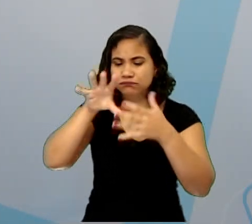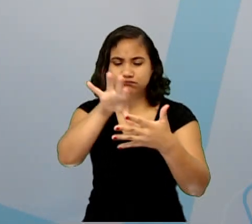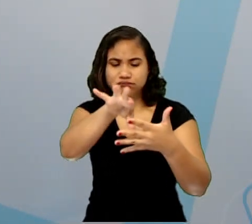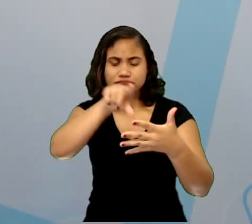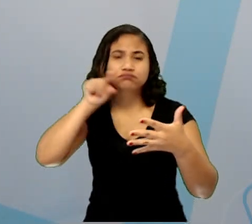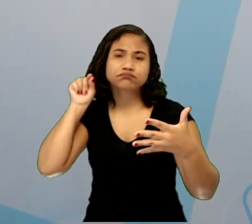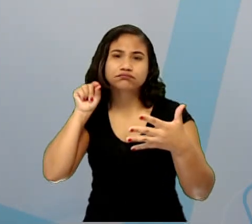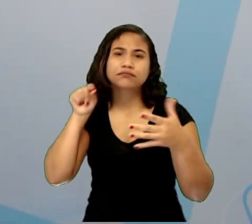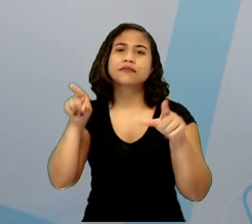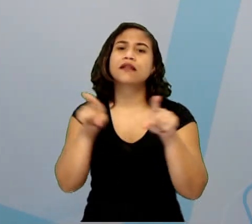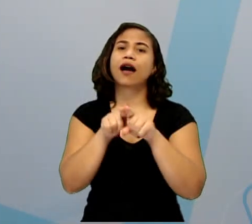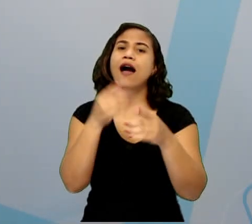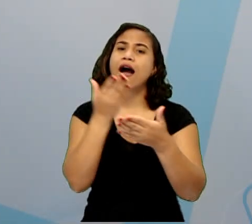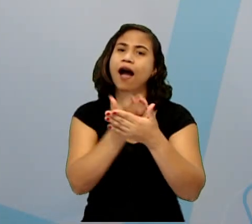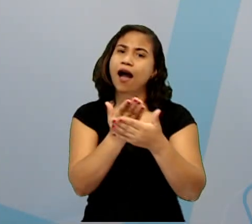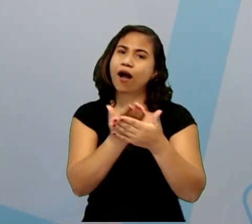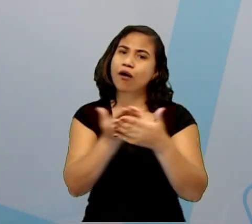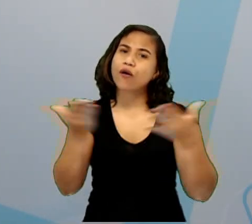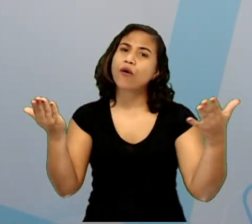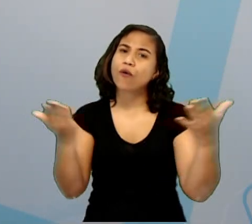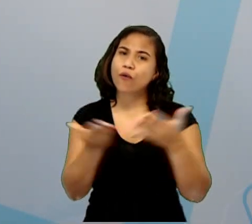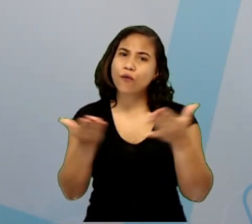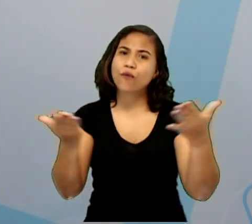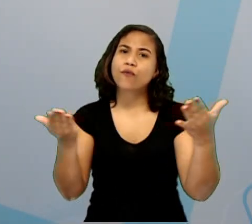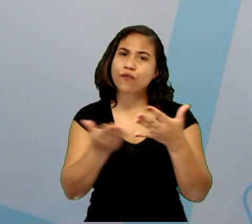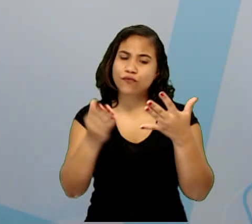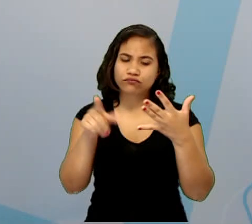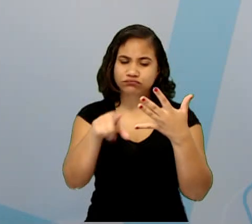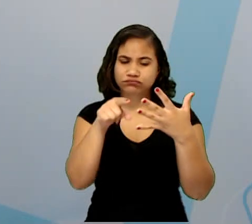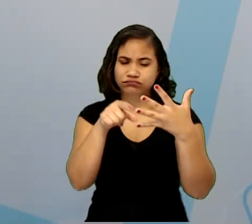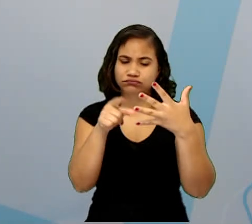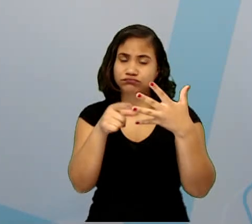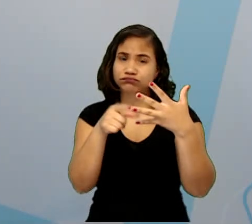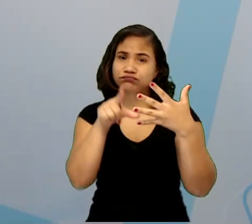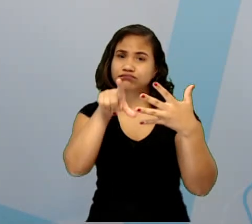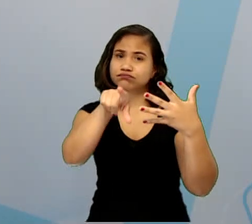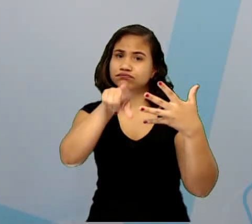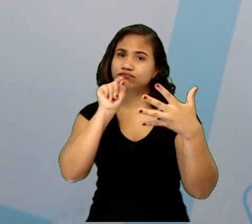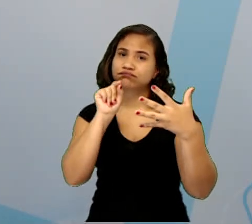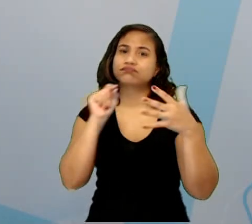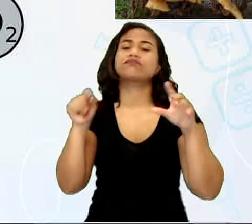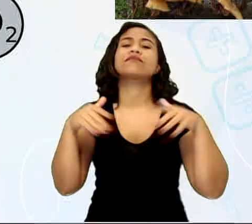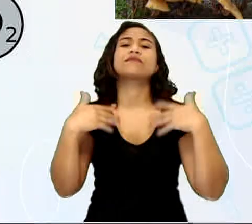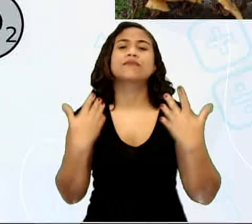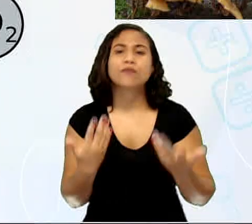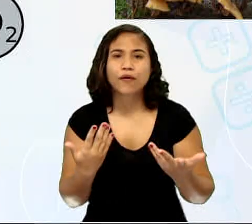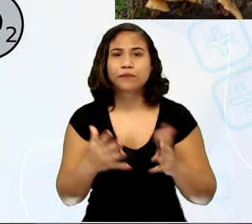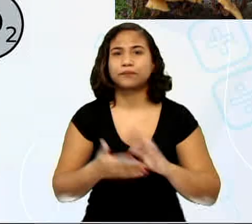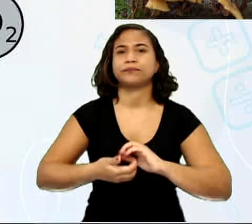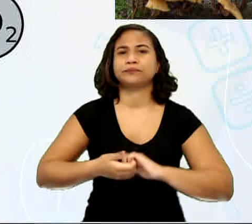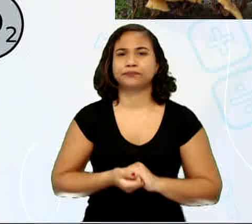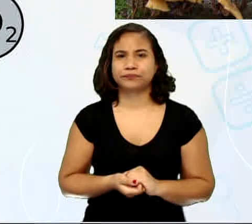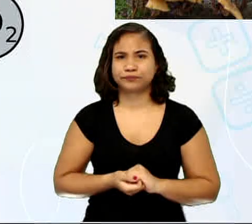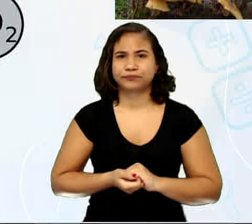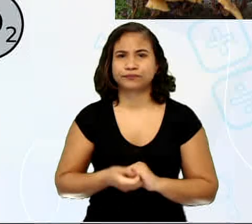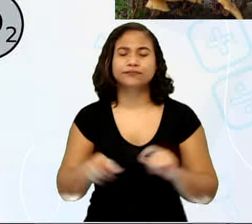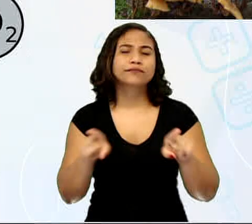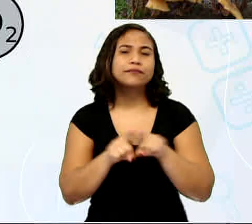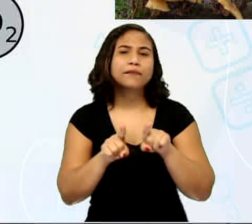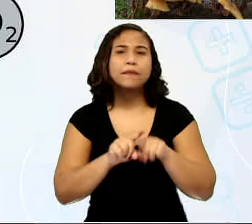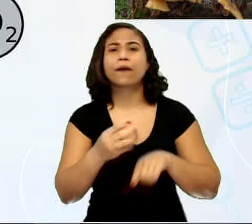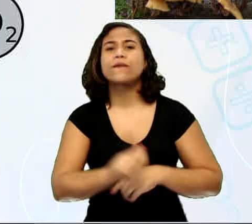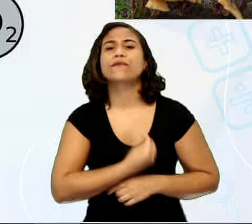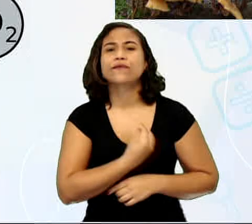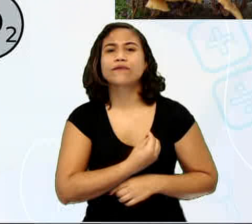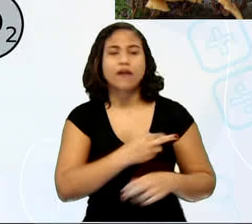focar na aula de hoje nos seres decompositores. Que são? São os seres vivos